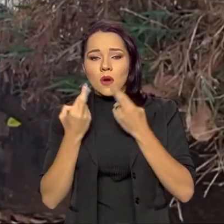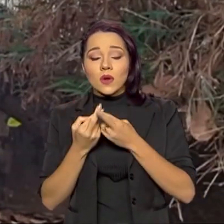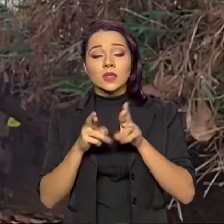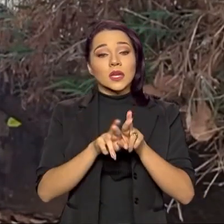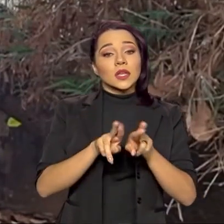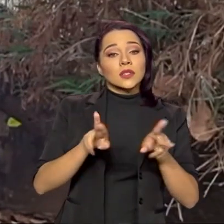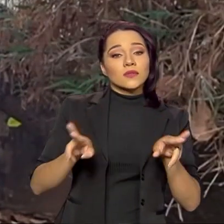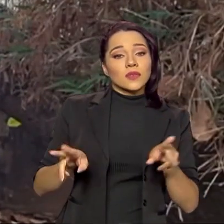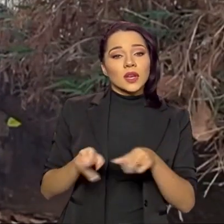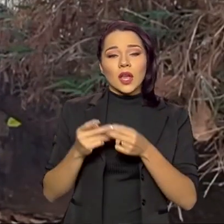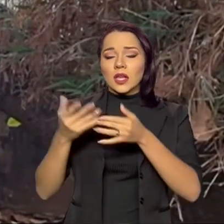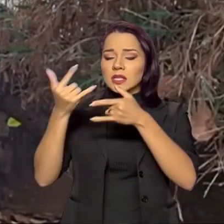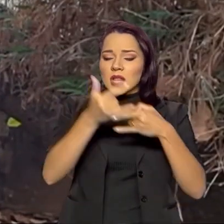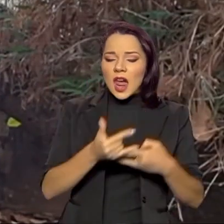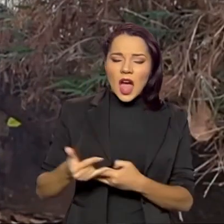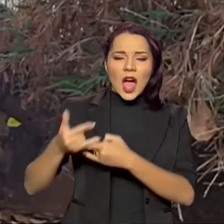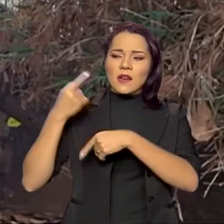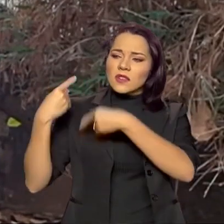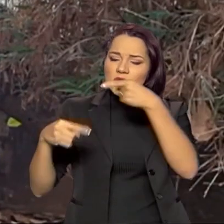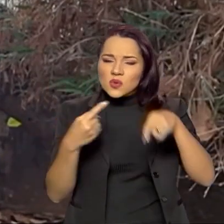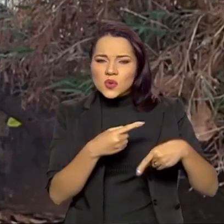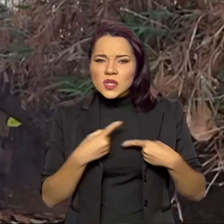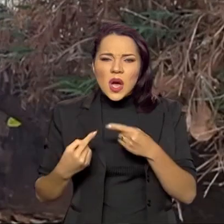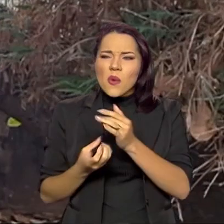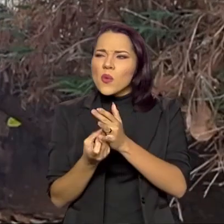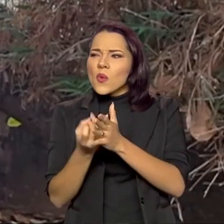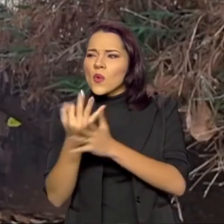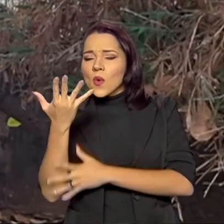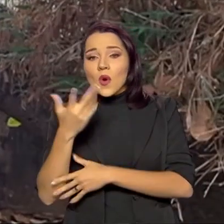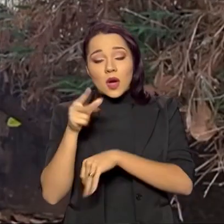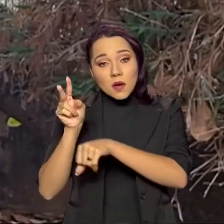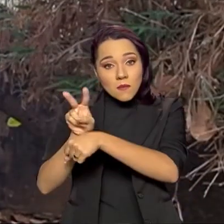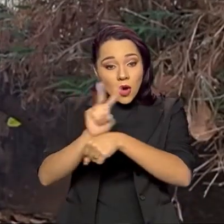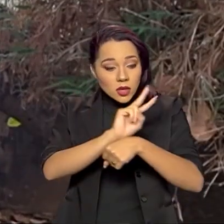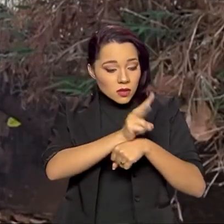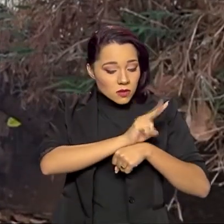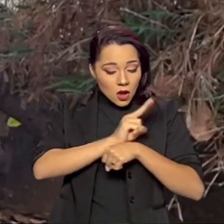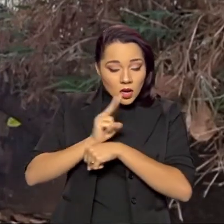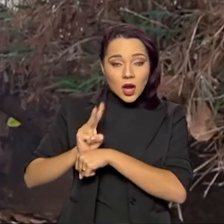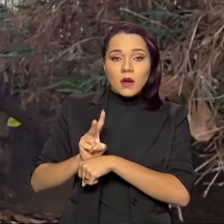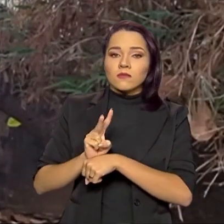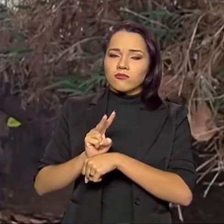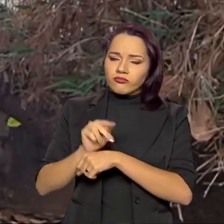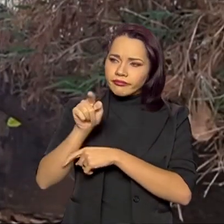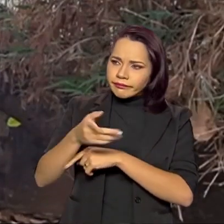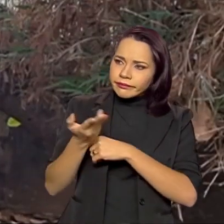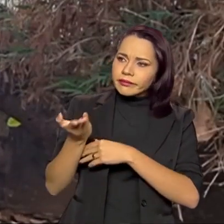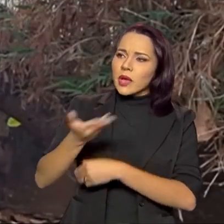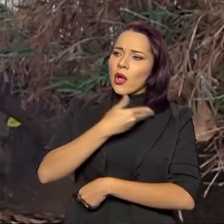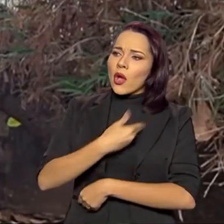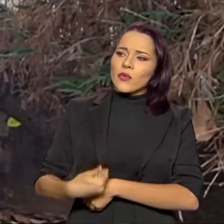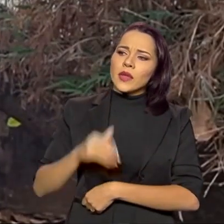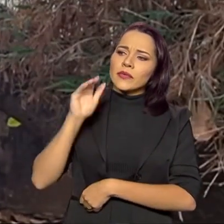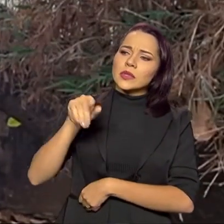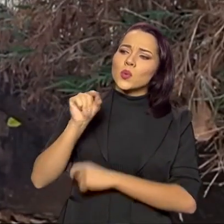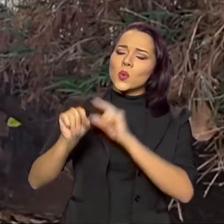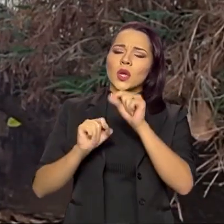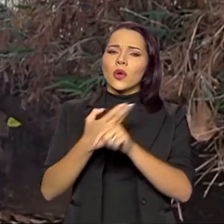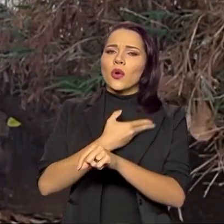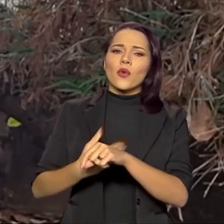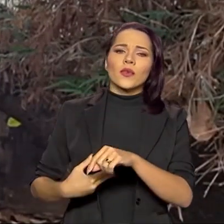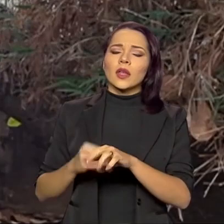várias lives, várias discussões, e monitoramos o governo no sentido do que o governo estava se